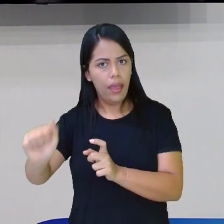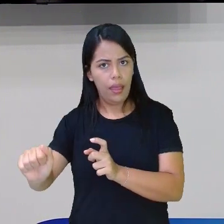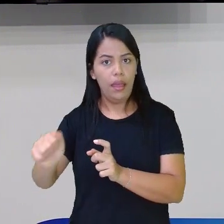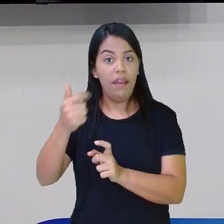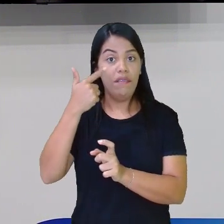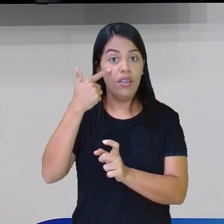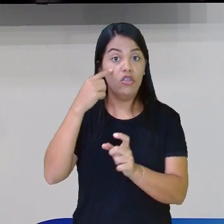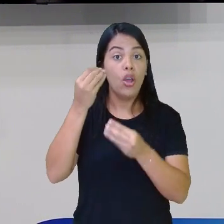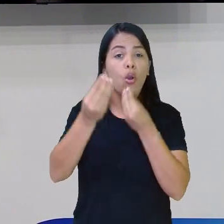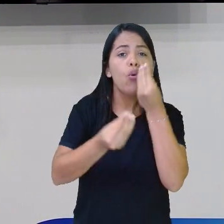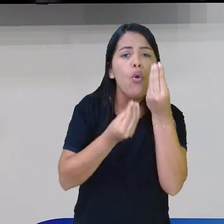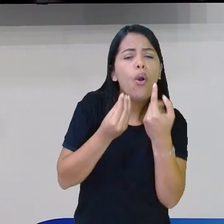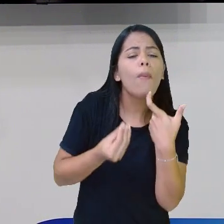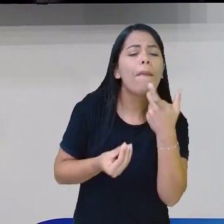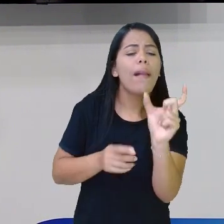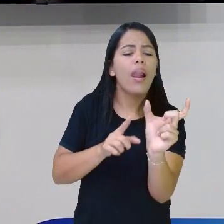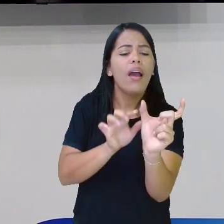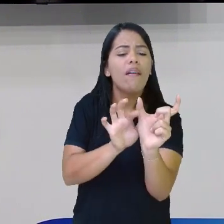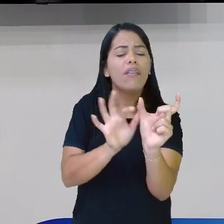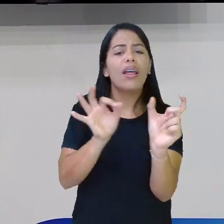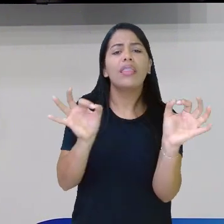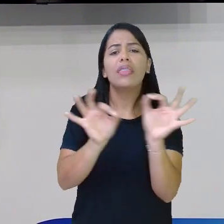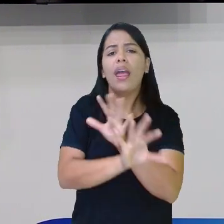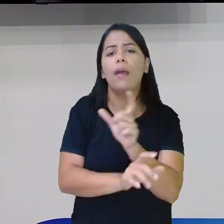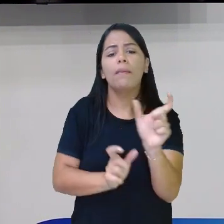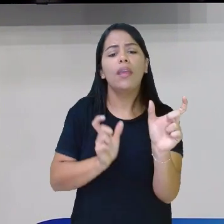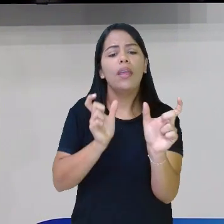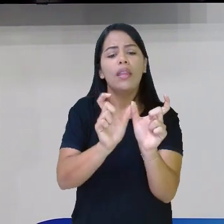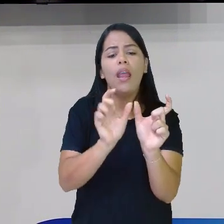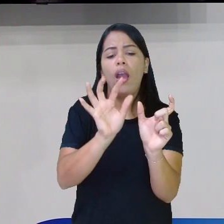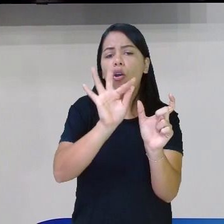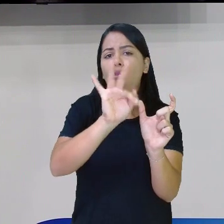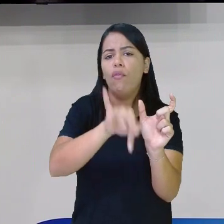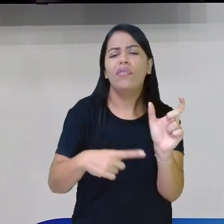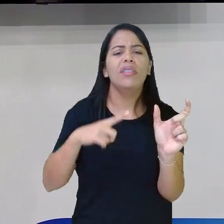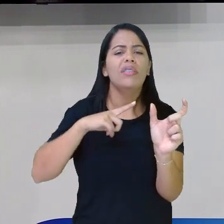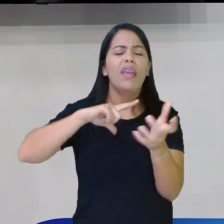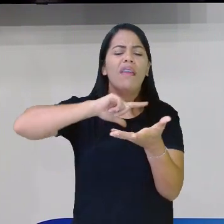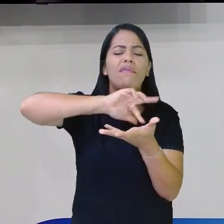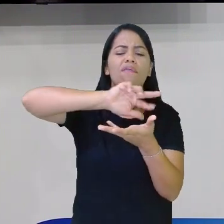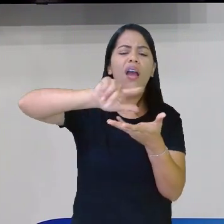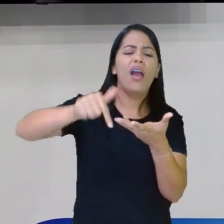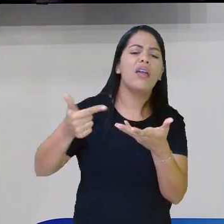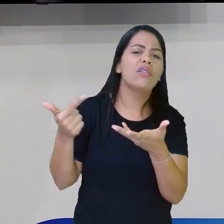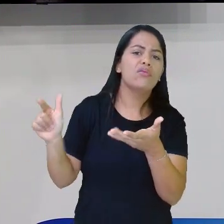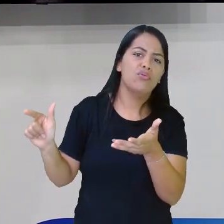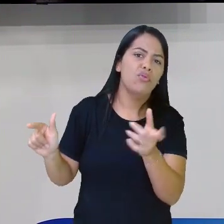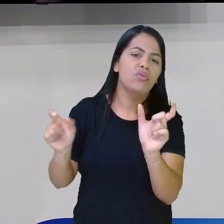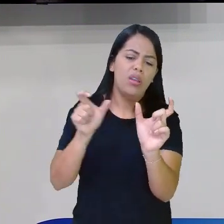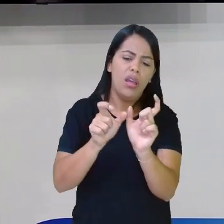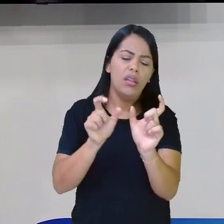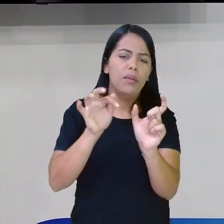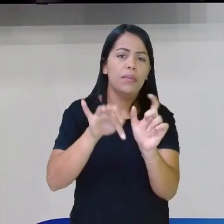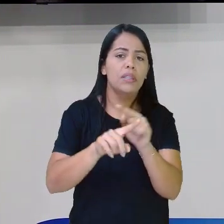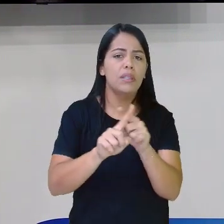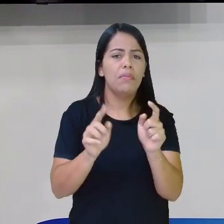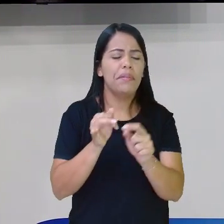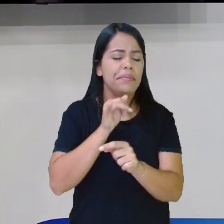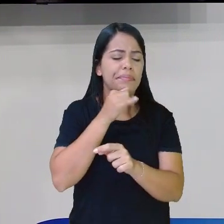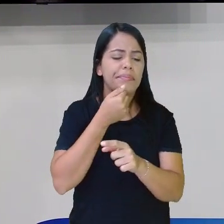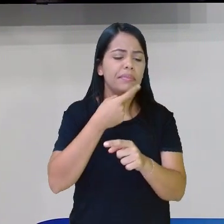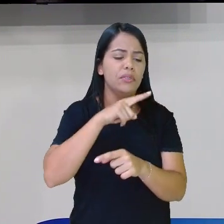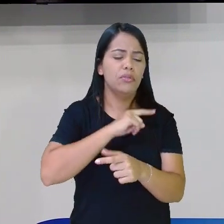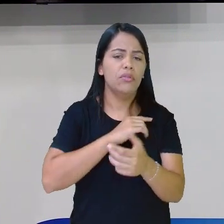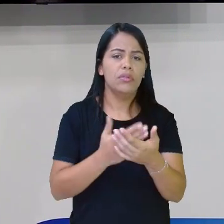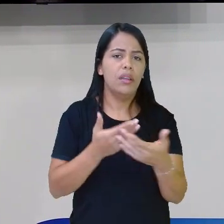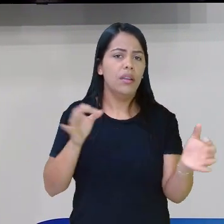terminações dos adjetivos, existem muitas outras terminações. Mas, infelizmente, a nossa aula chegou